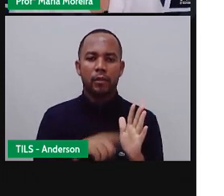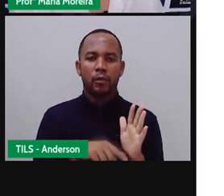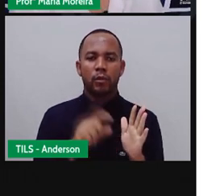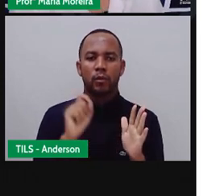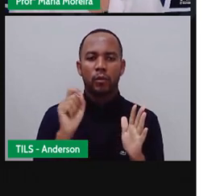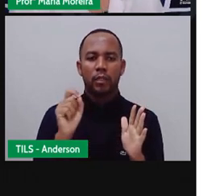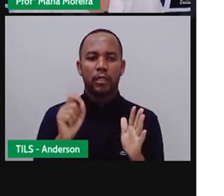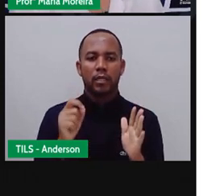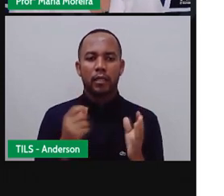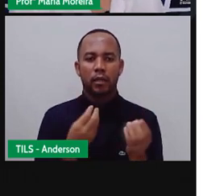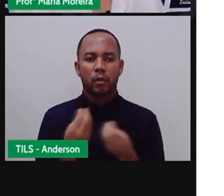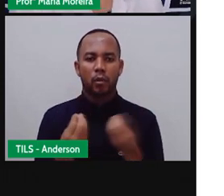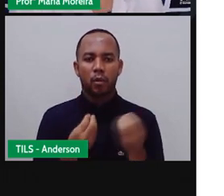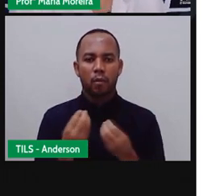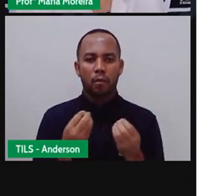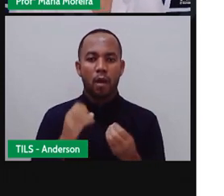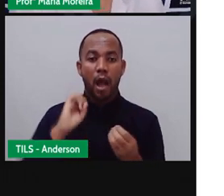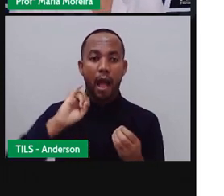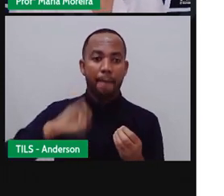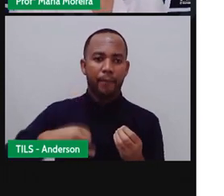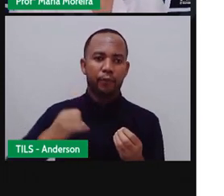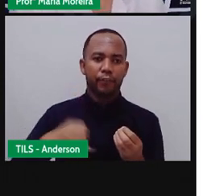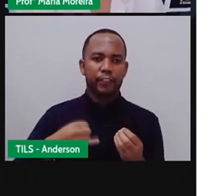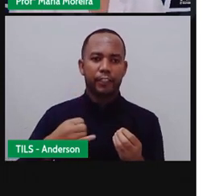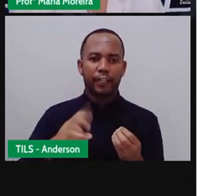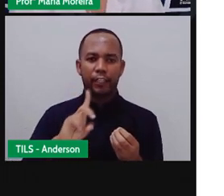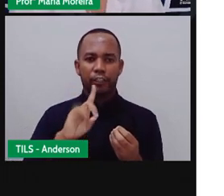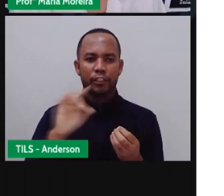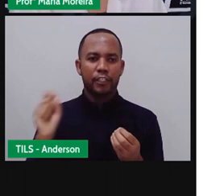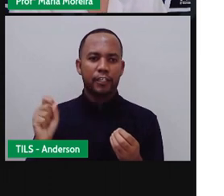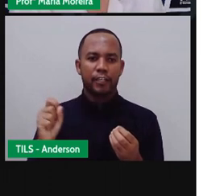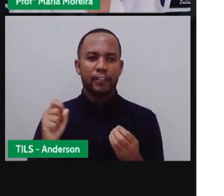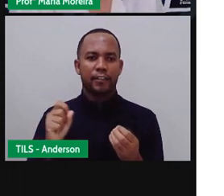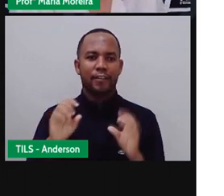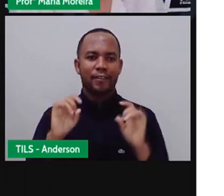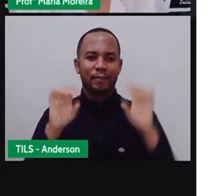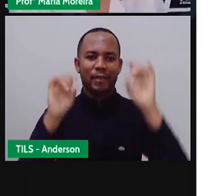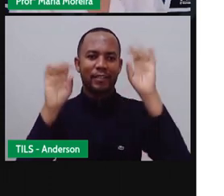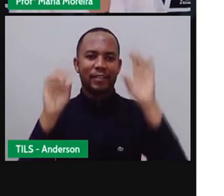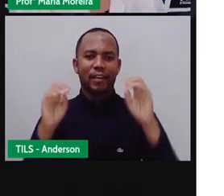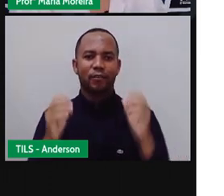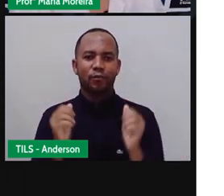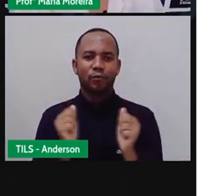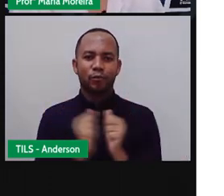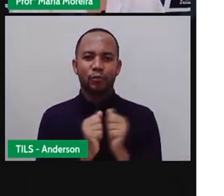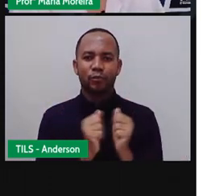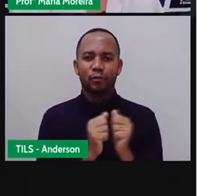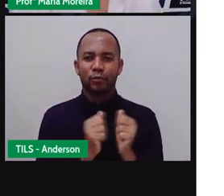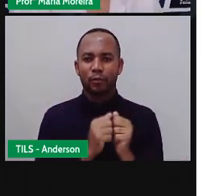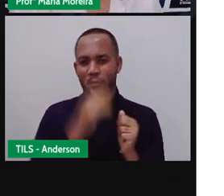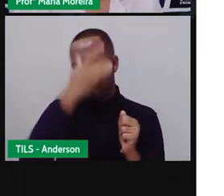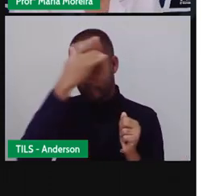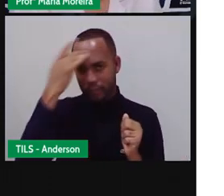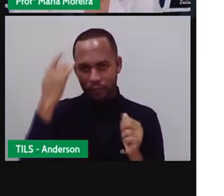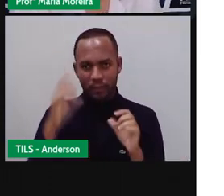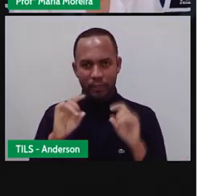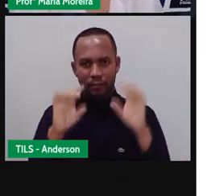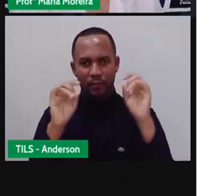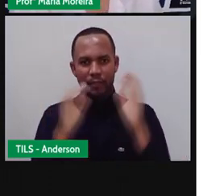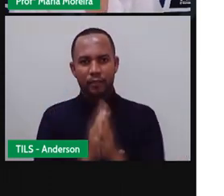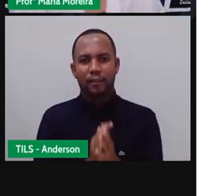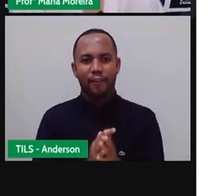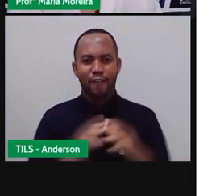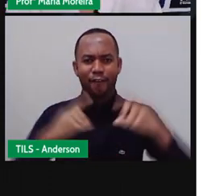deixa-se, né, de aproveitar momentos especiais longe da tela de um smartphone ou computador. E aí, olha só para essa imagem, né?